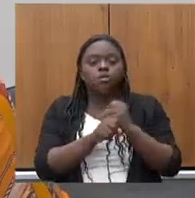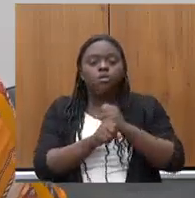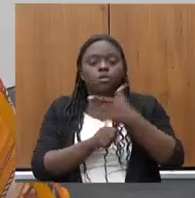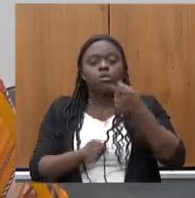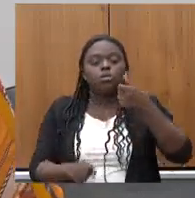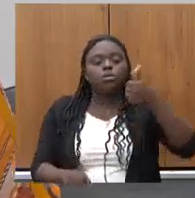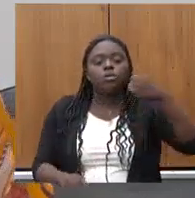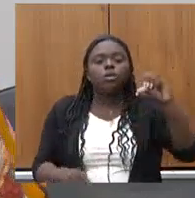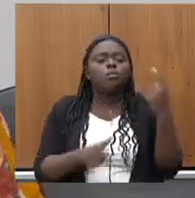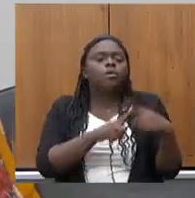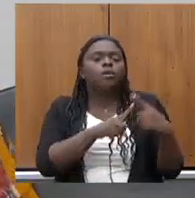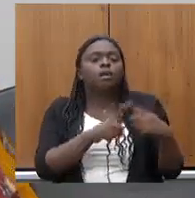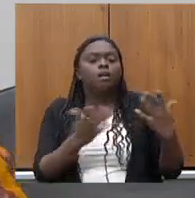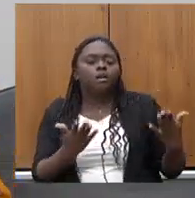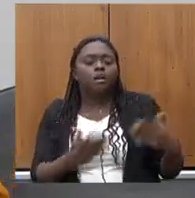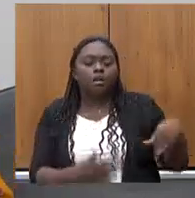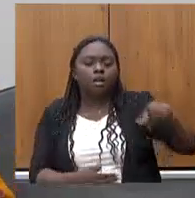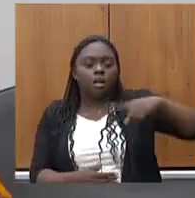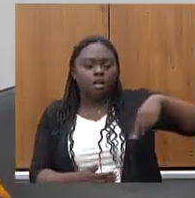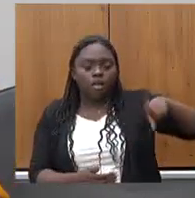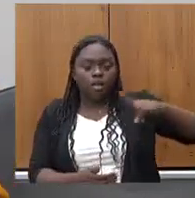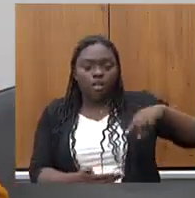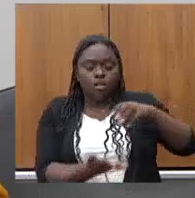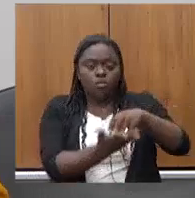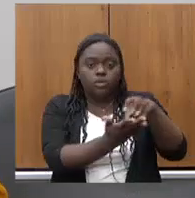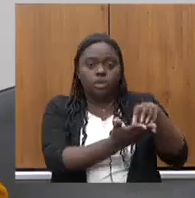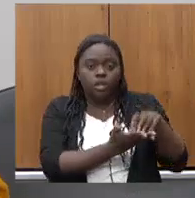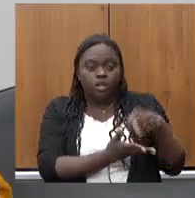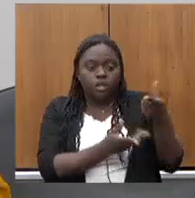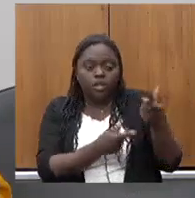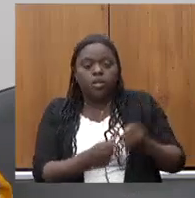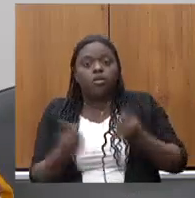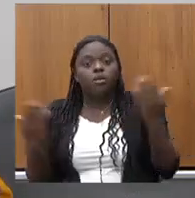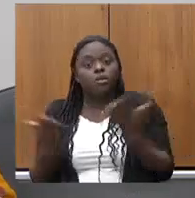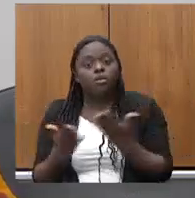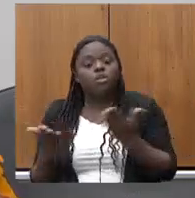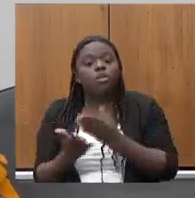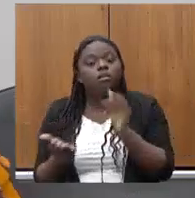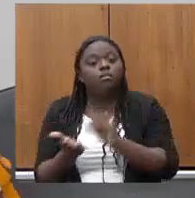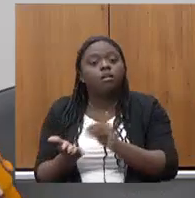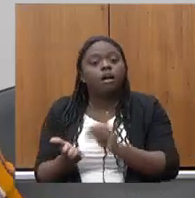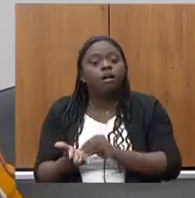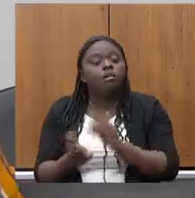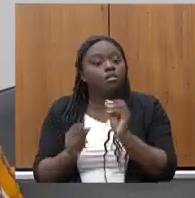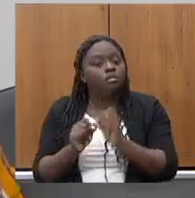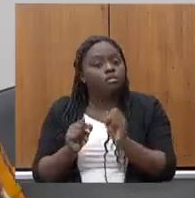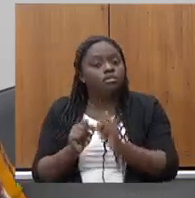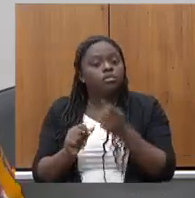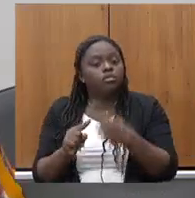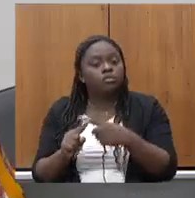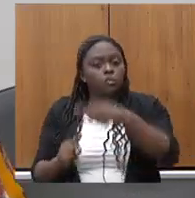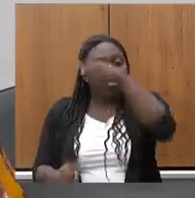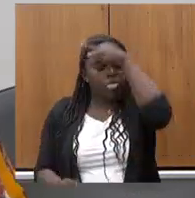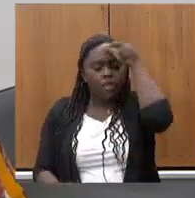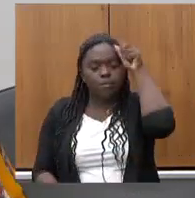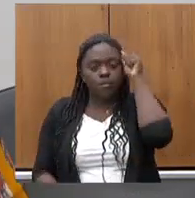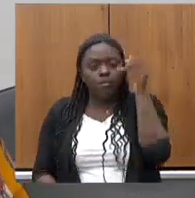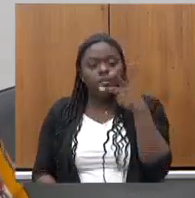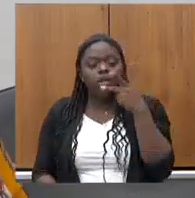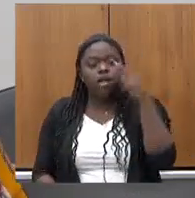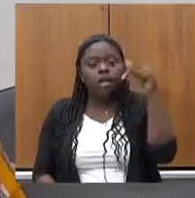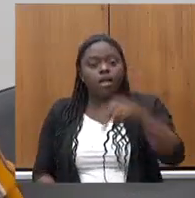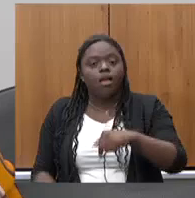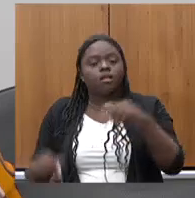porque essas unidades de atendimento estão fazendo falta porque os prefeitos disseram isso aqui na Assembleia